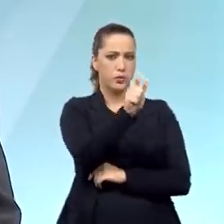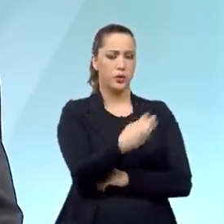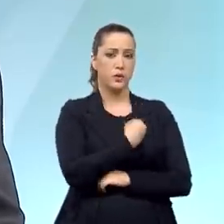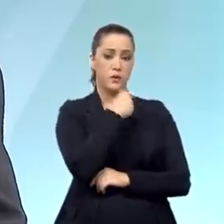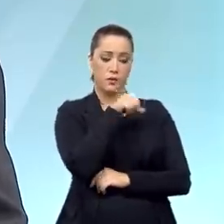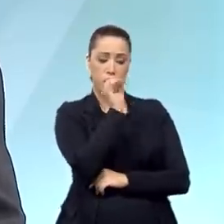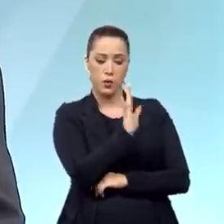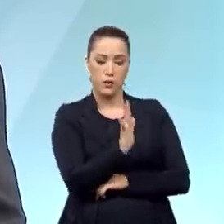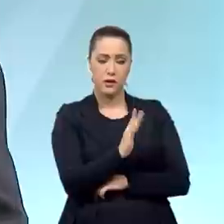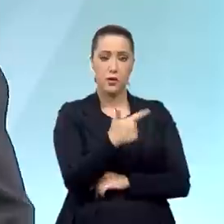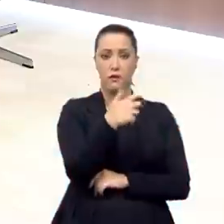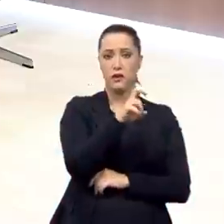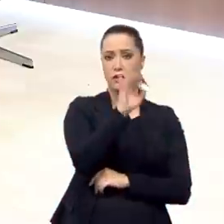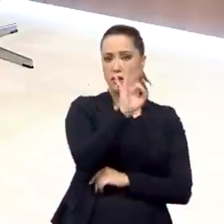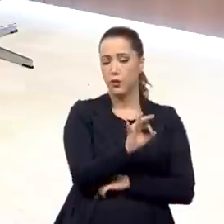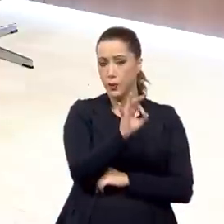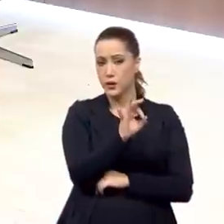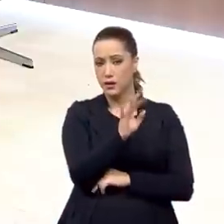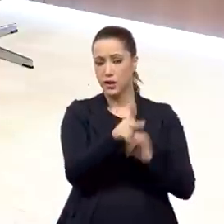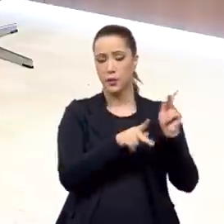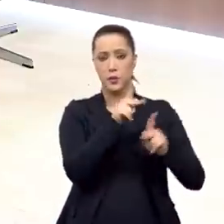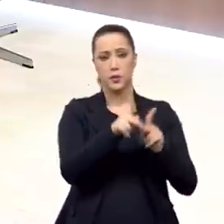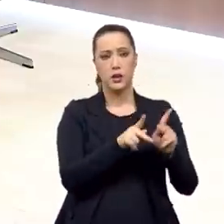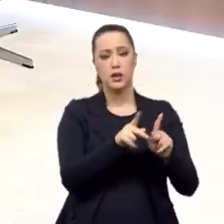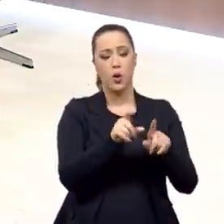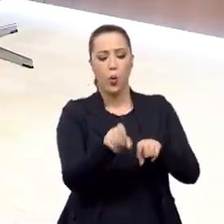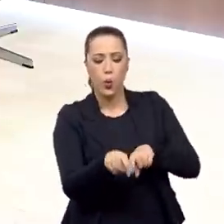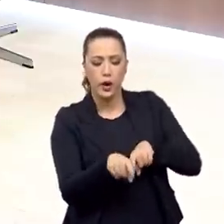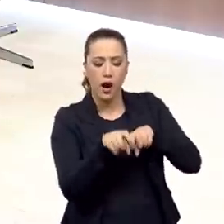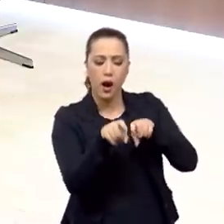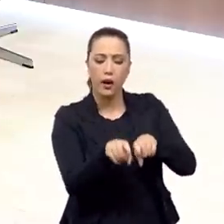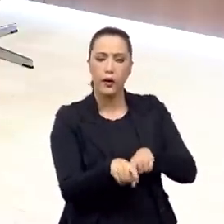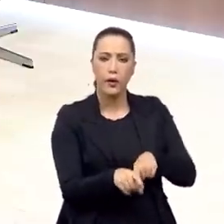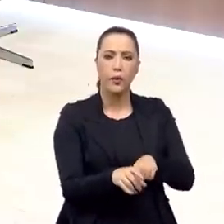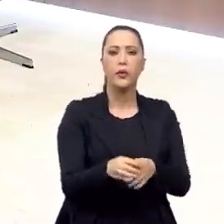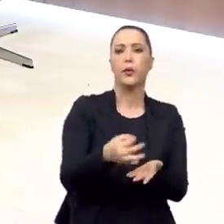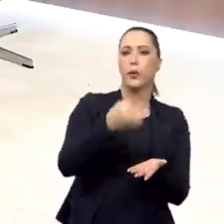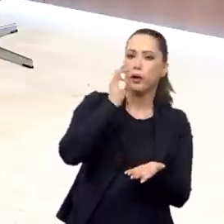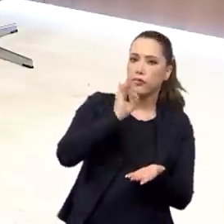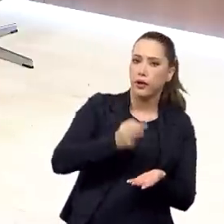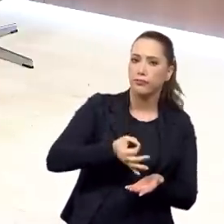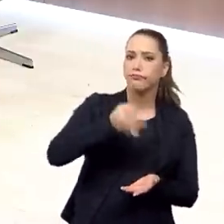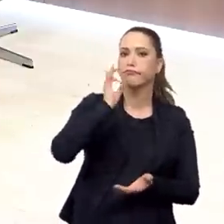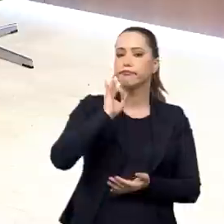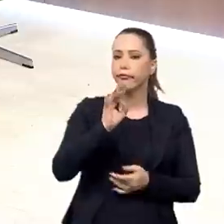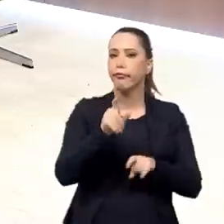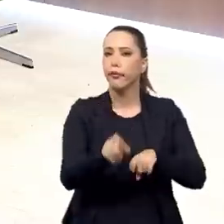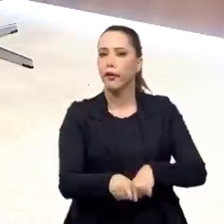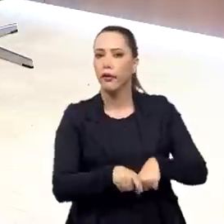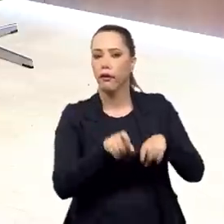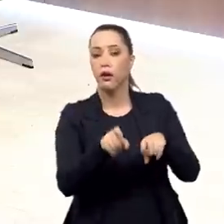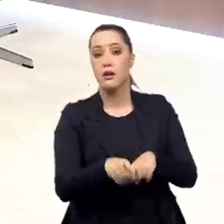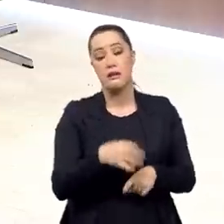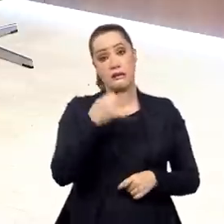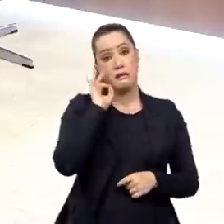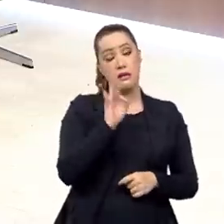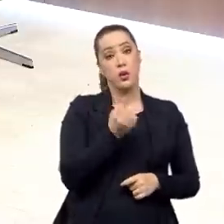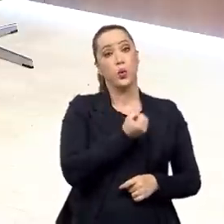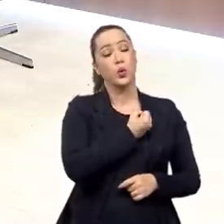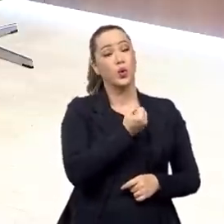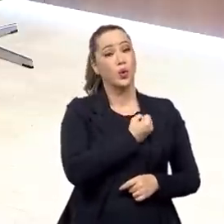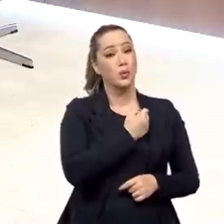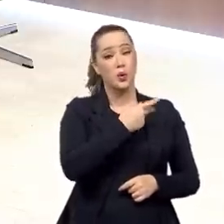né? 25% dessa população no campo, em função da monocultura do café. Um percentual de